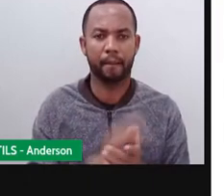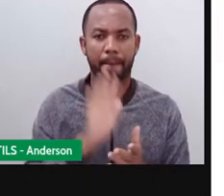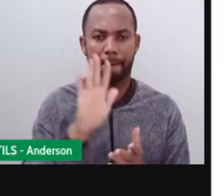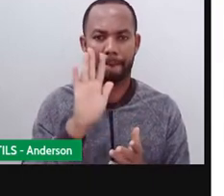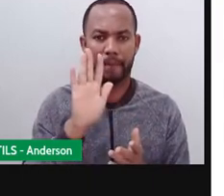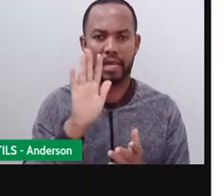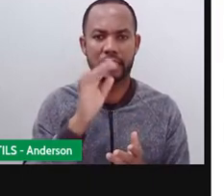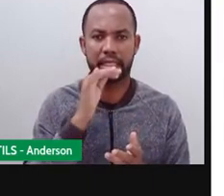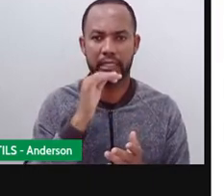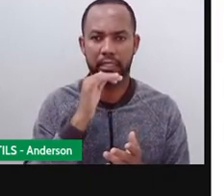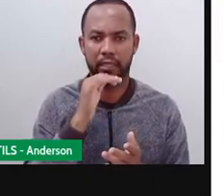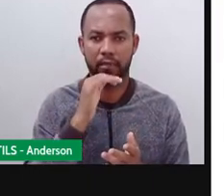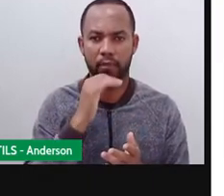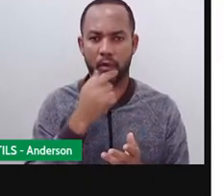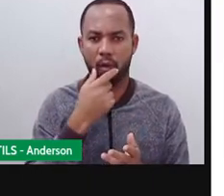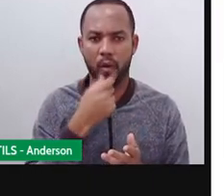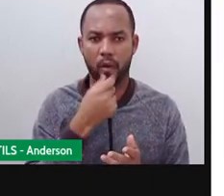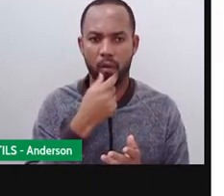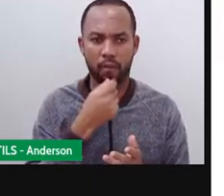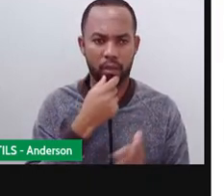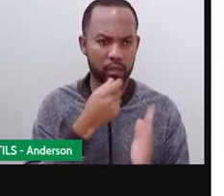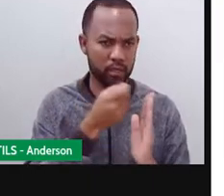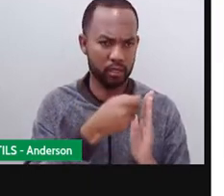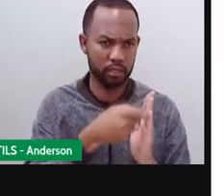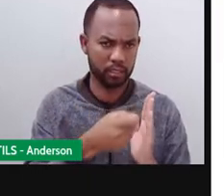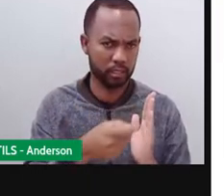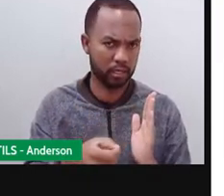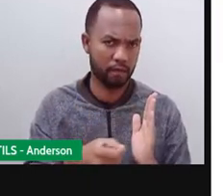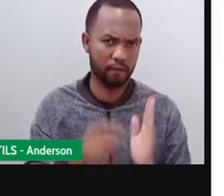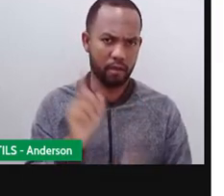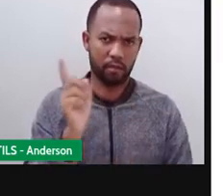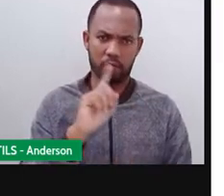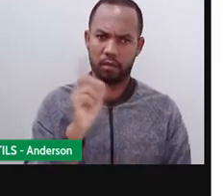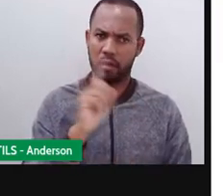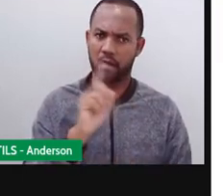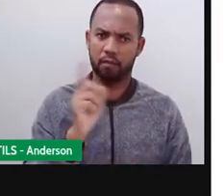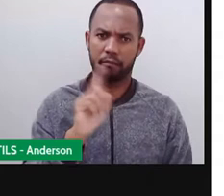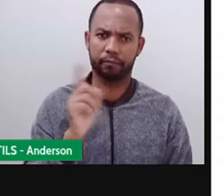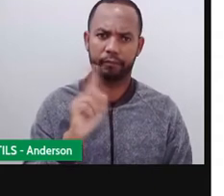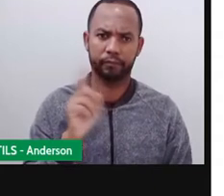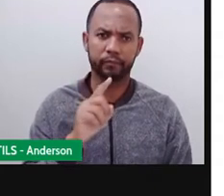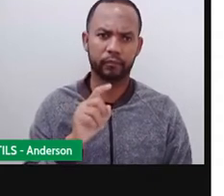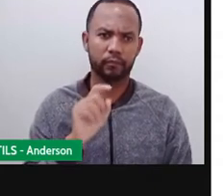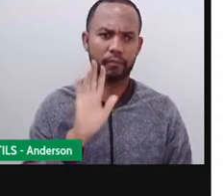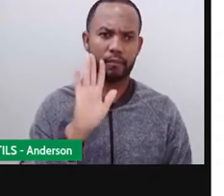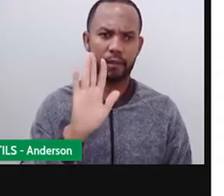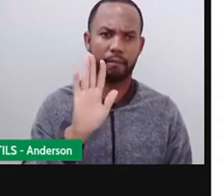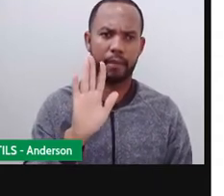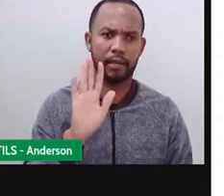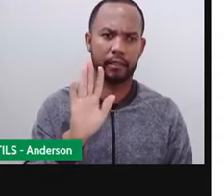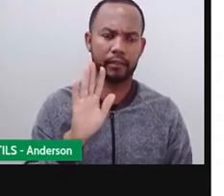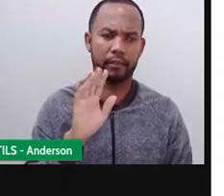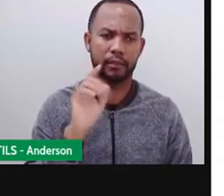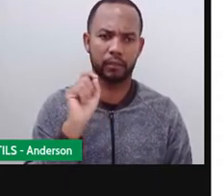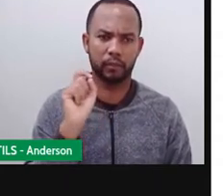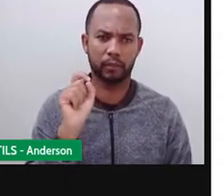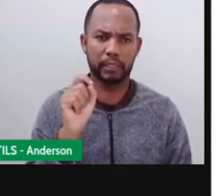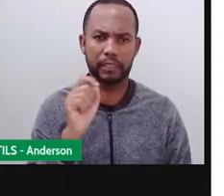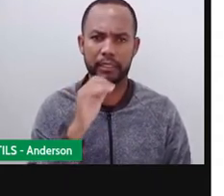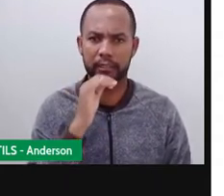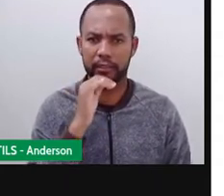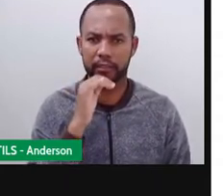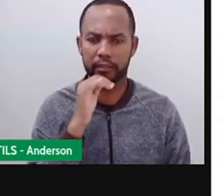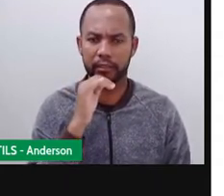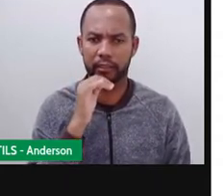O que se diz, né? Quando eu estava estudando, para poder passar essa aula para vocês, é ele não chegou a escrever. Mas que o seu dono, né?